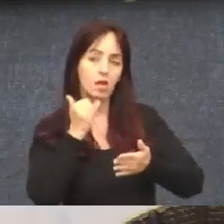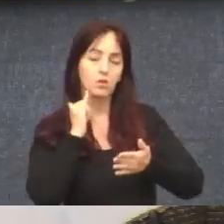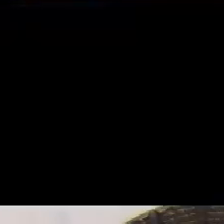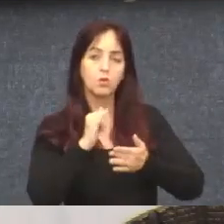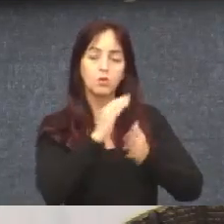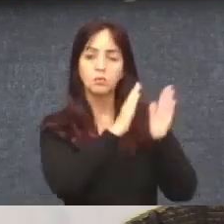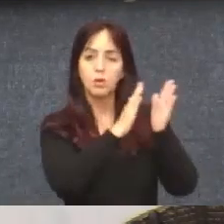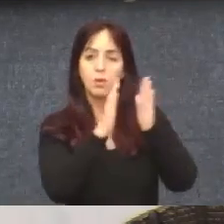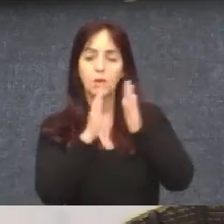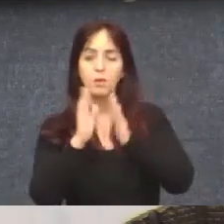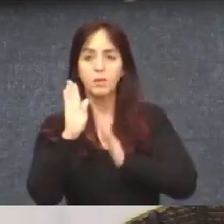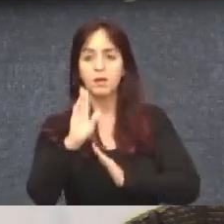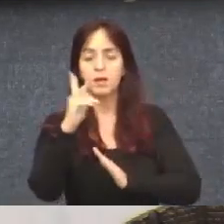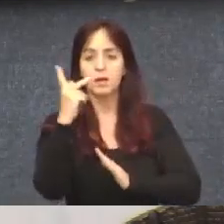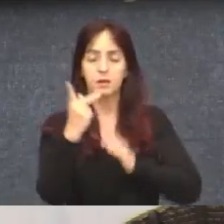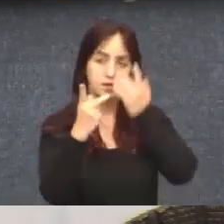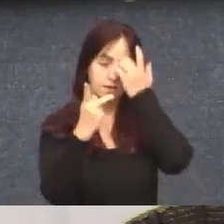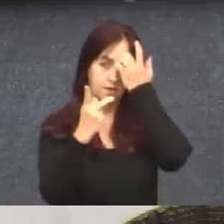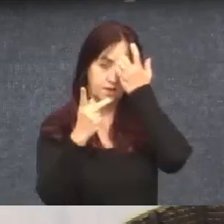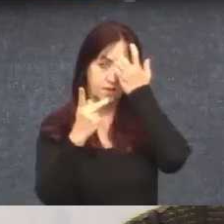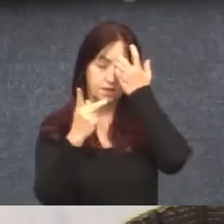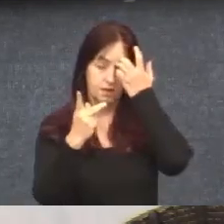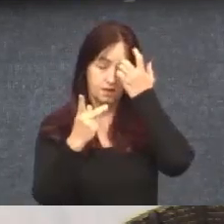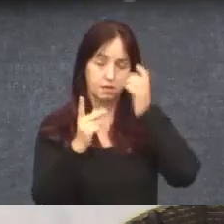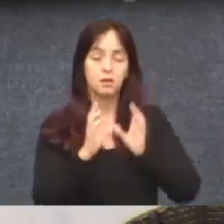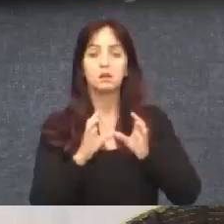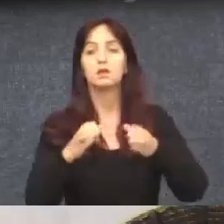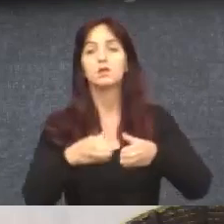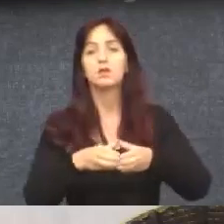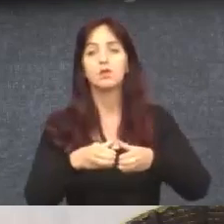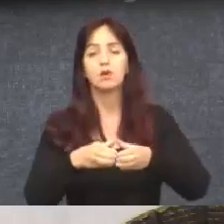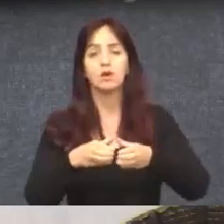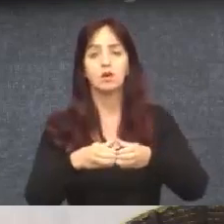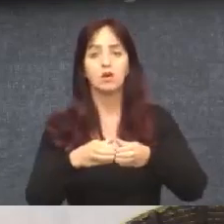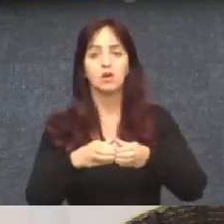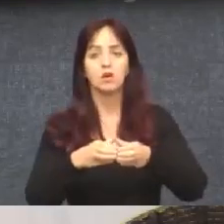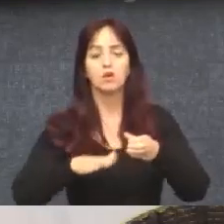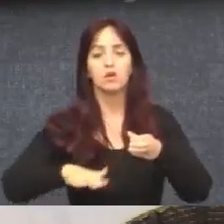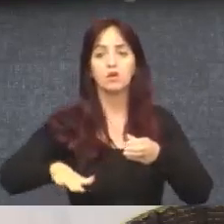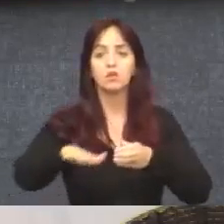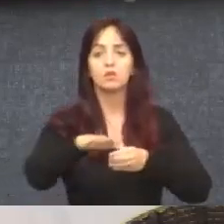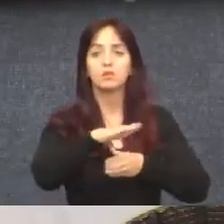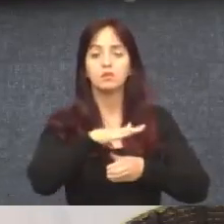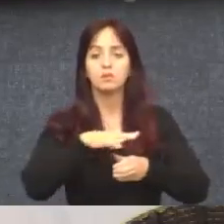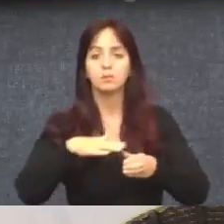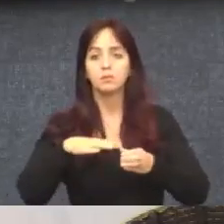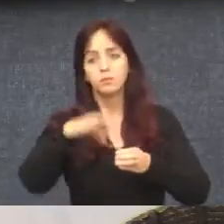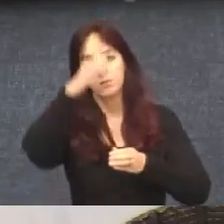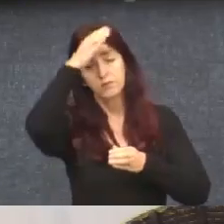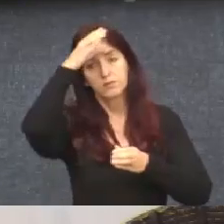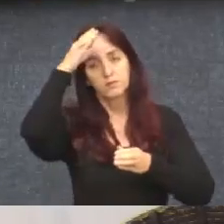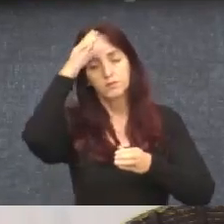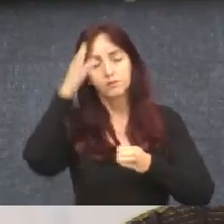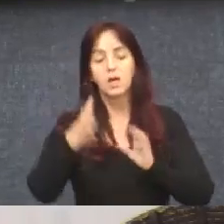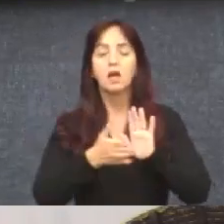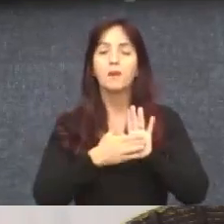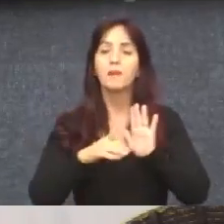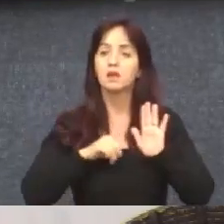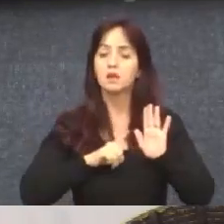Belo Horizonte, LLBH, coro, maioria dos membros da casa, emenda A.